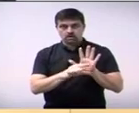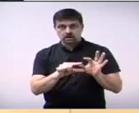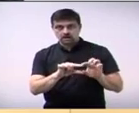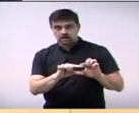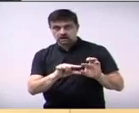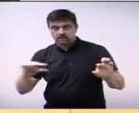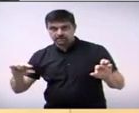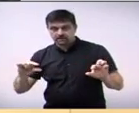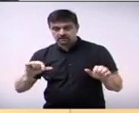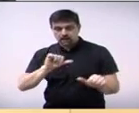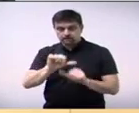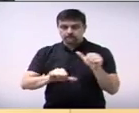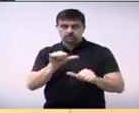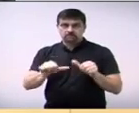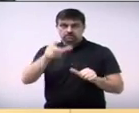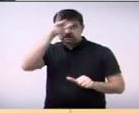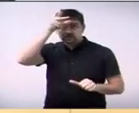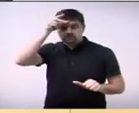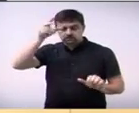do Executivo.